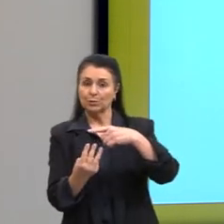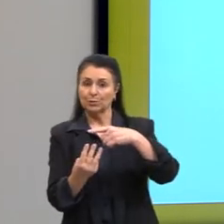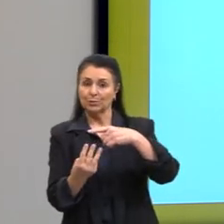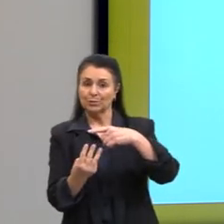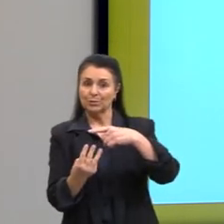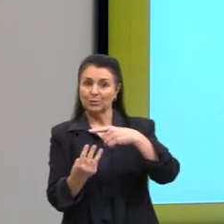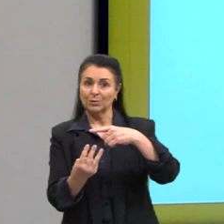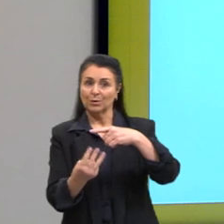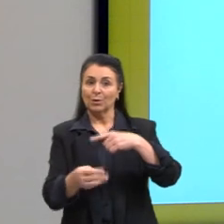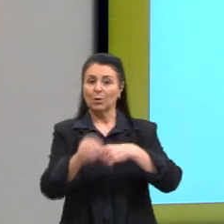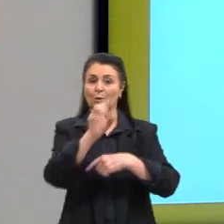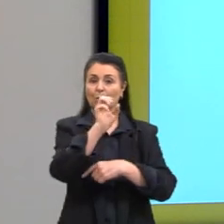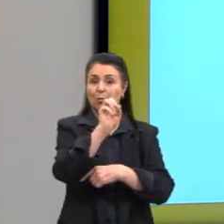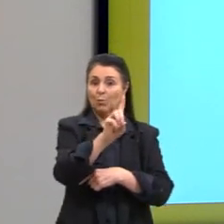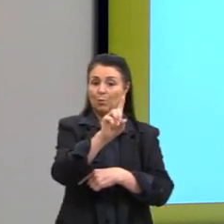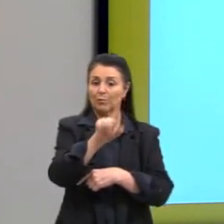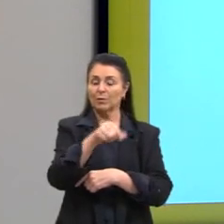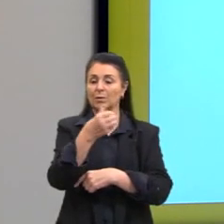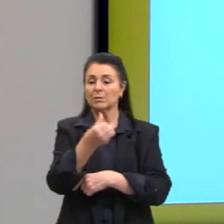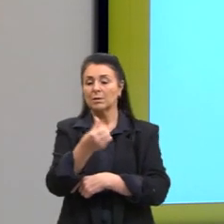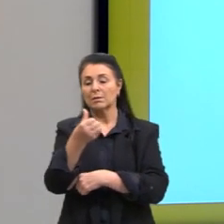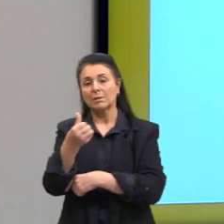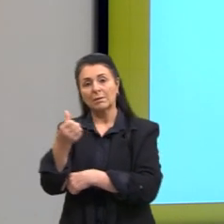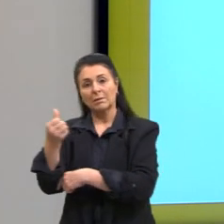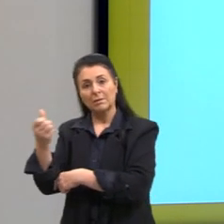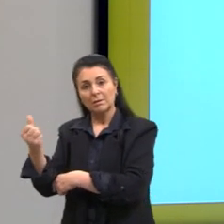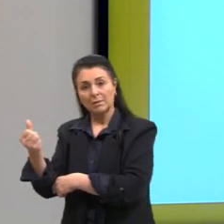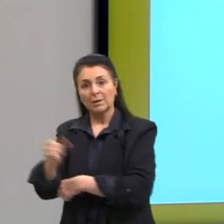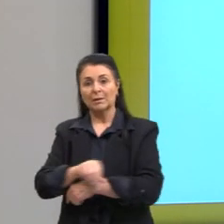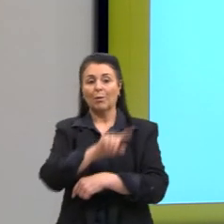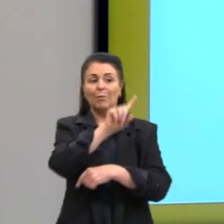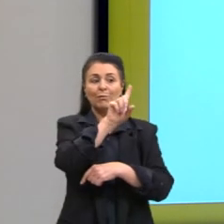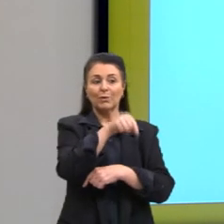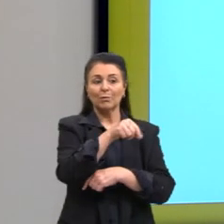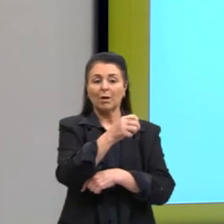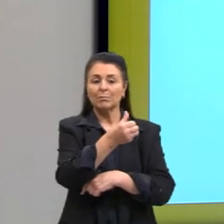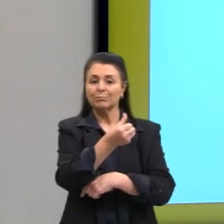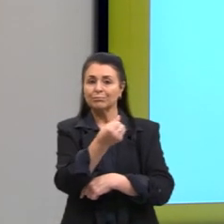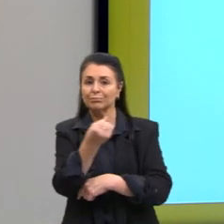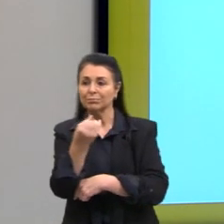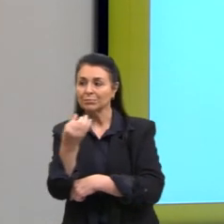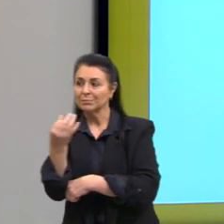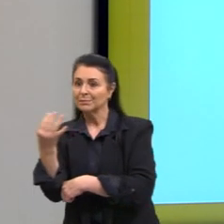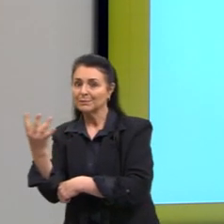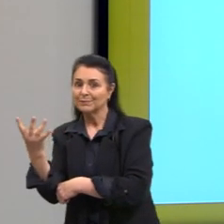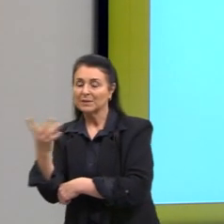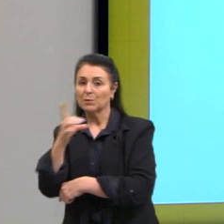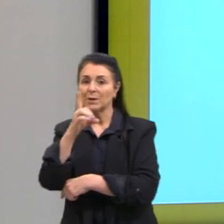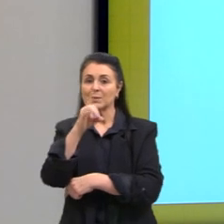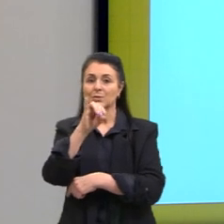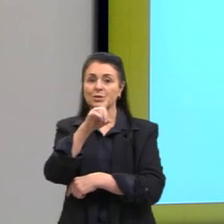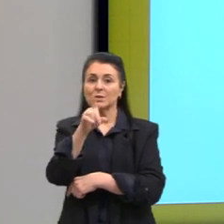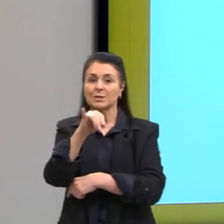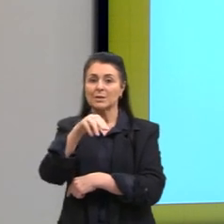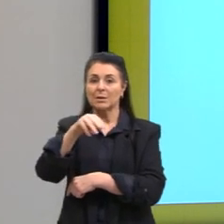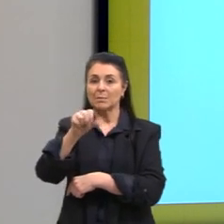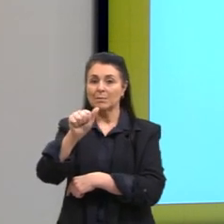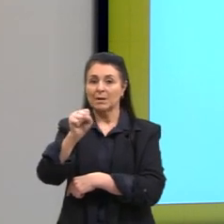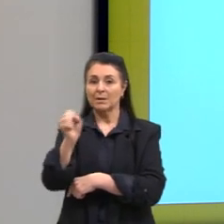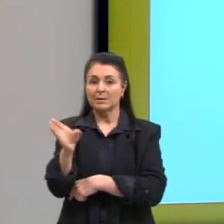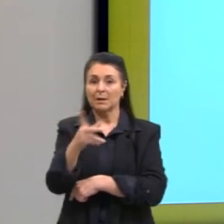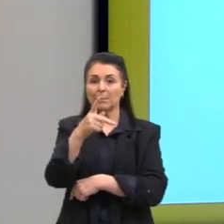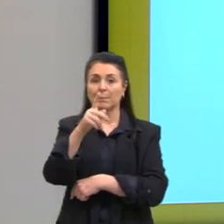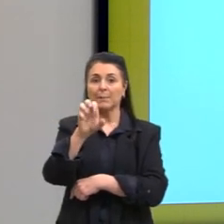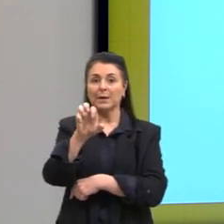,6666. E assim sucessivamente. Dízimas periódicas significa que existe uma